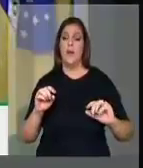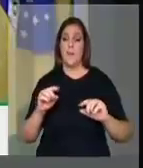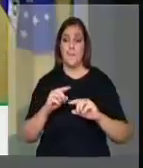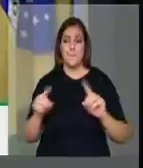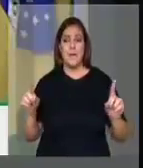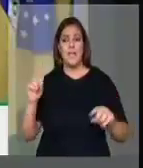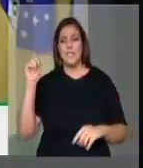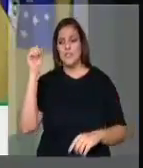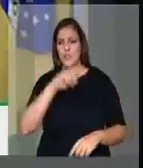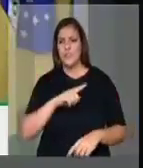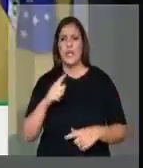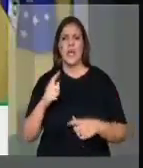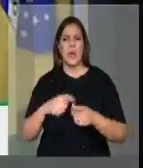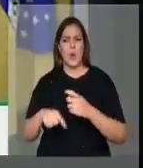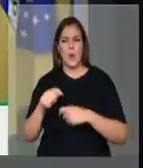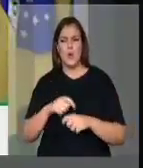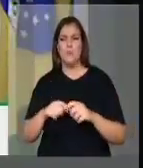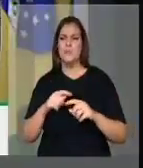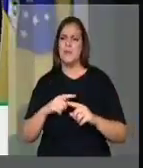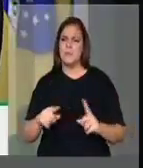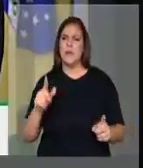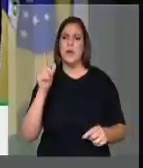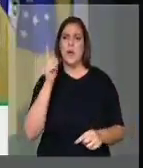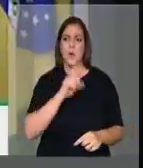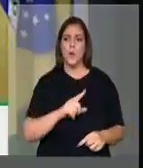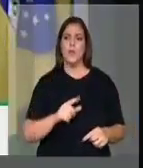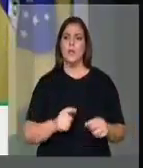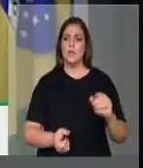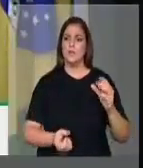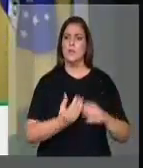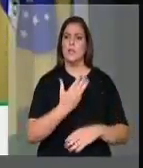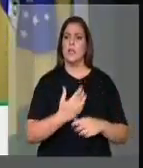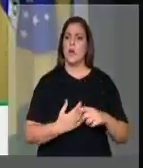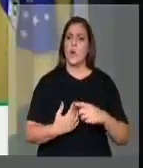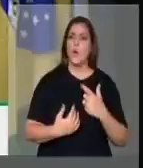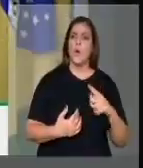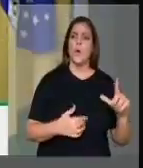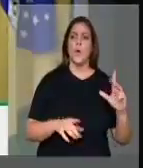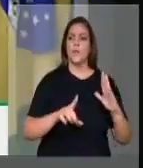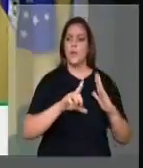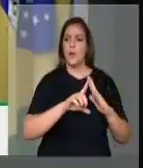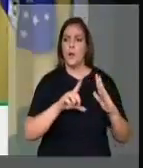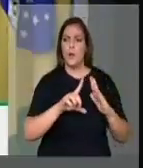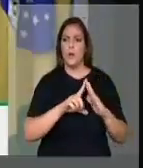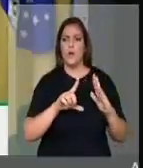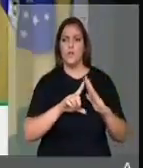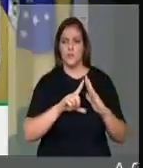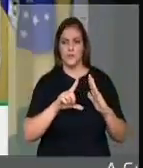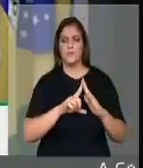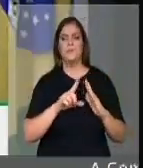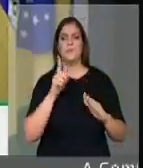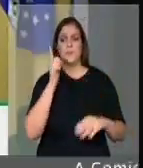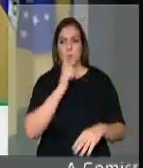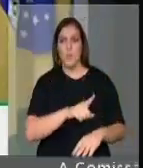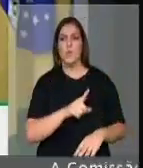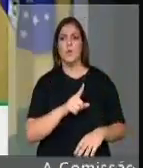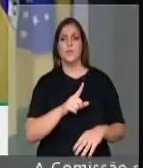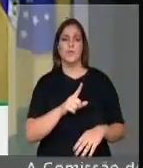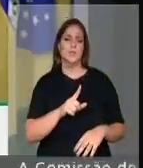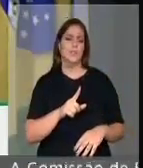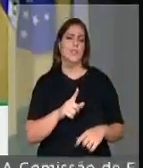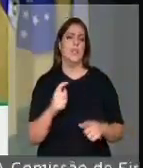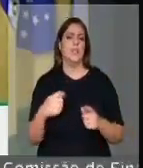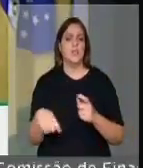abriu outra loja de colchão na cidade, com várias coisas diversas, mas abriu, acreditou, investiu, está gerando emprego, está